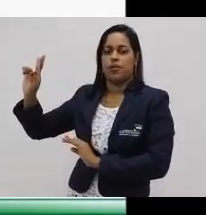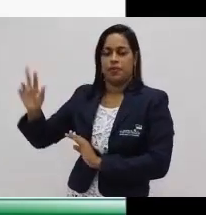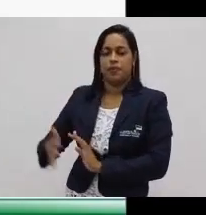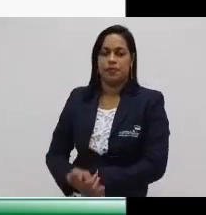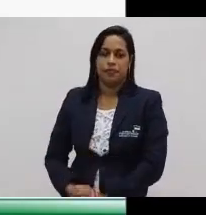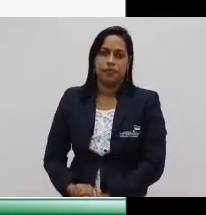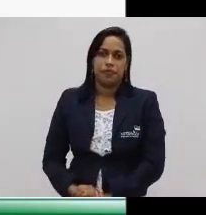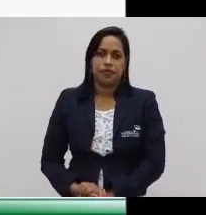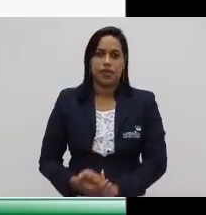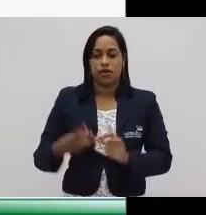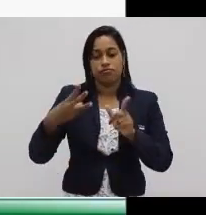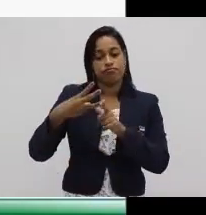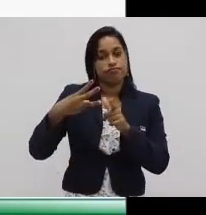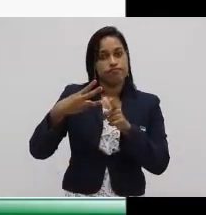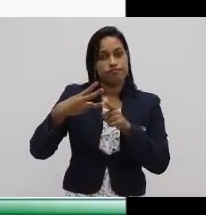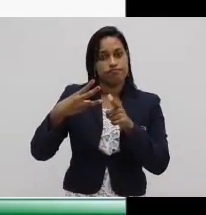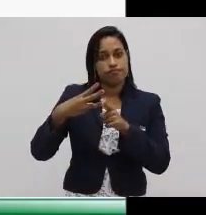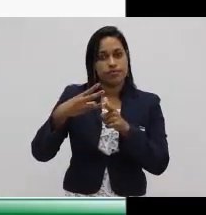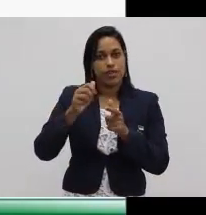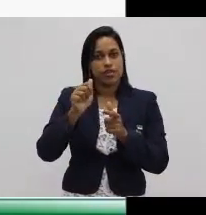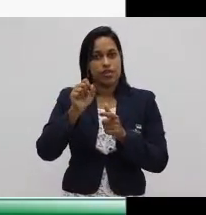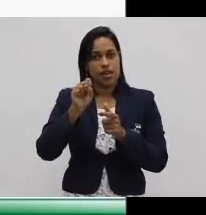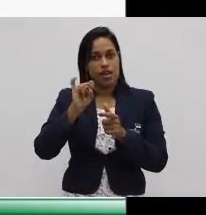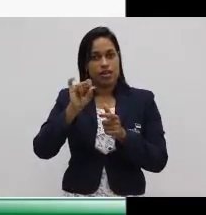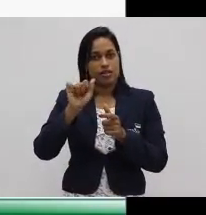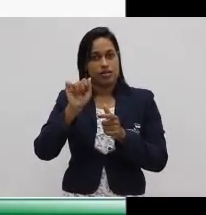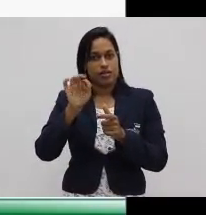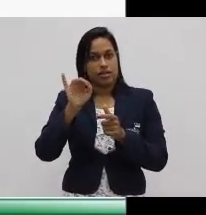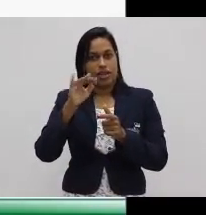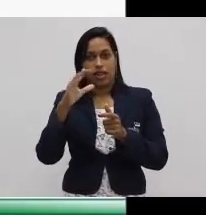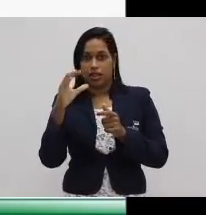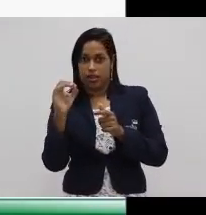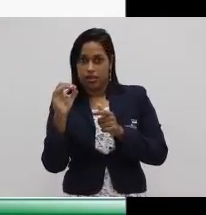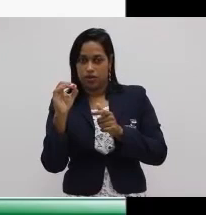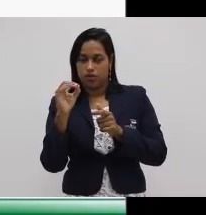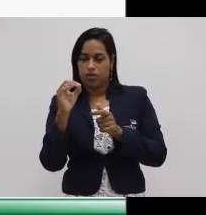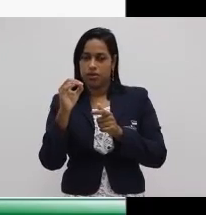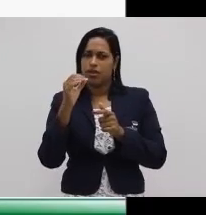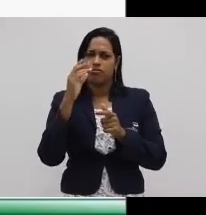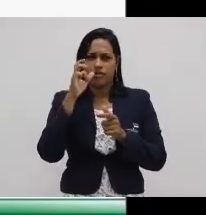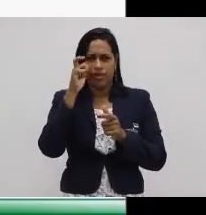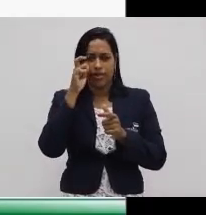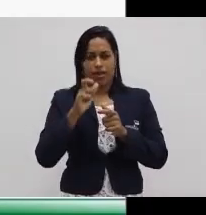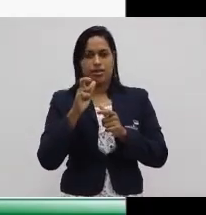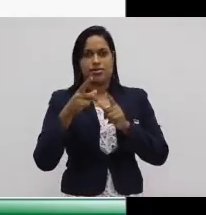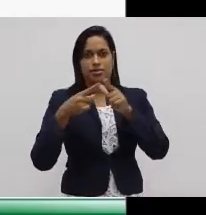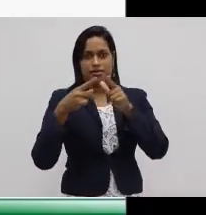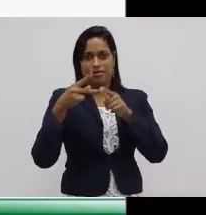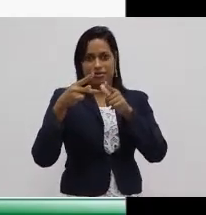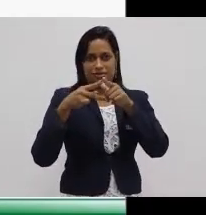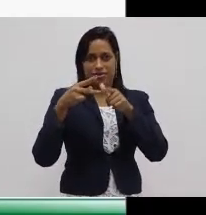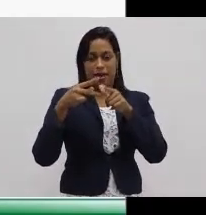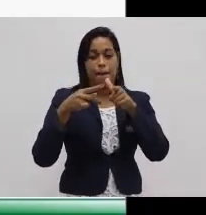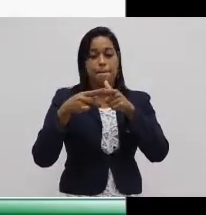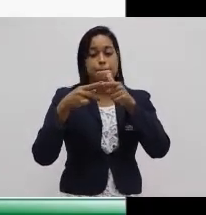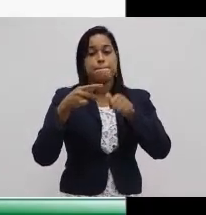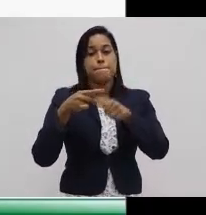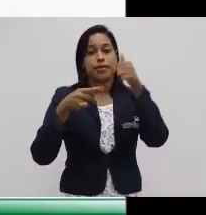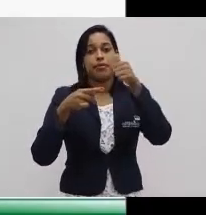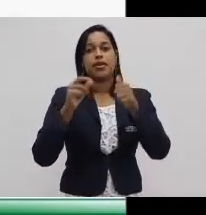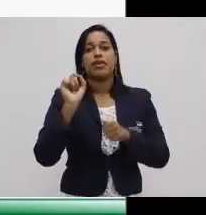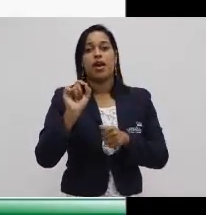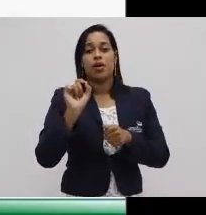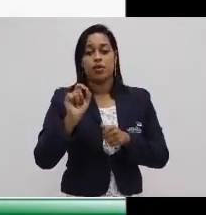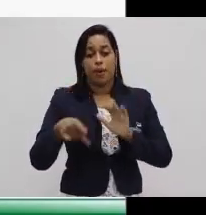O terceiro modo de produção, que é o asiático, ele tem duas características interessantes. A primeira é a propriedade de terra